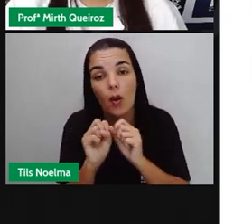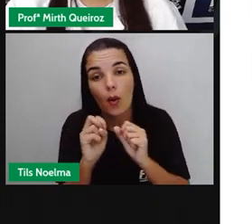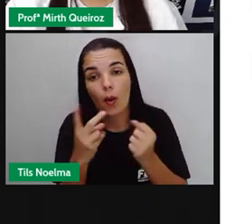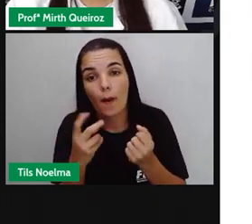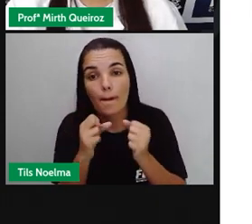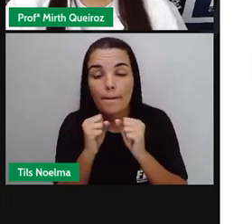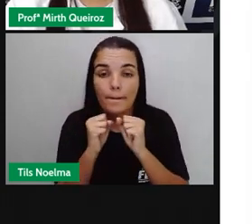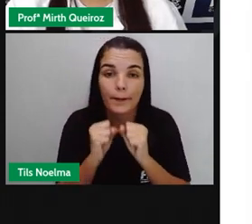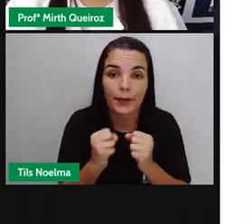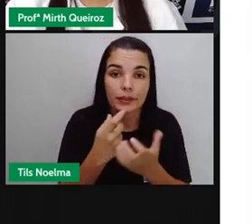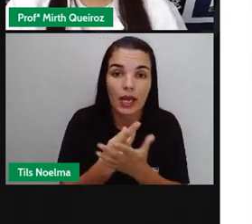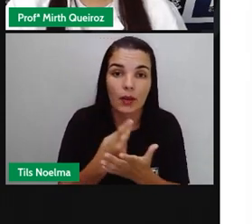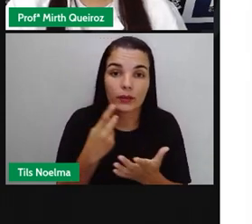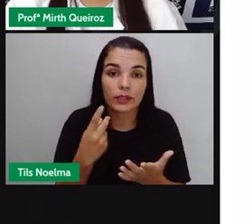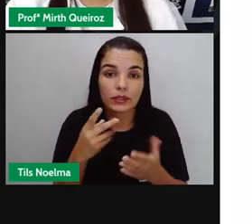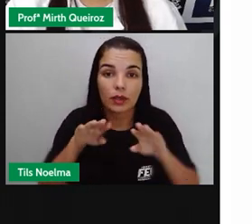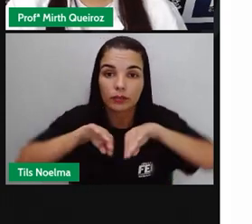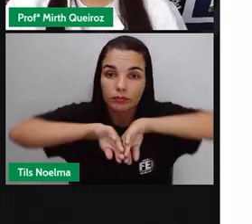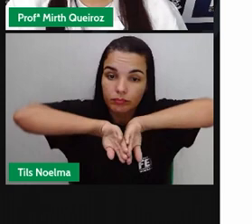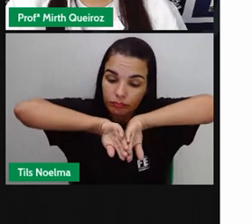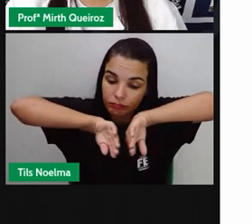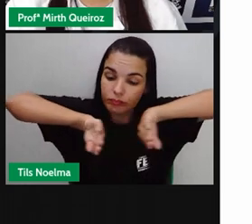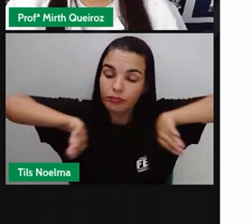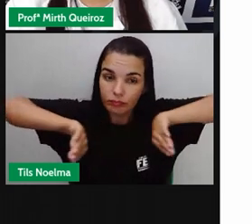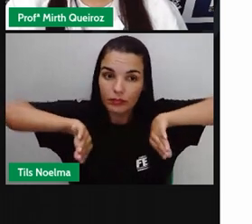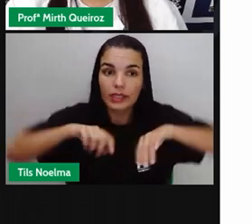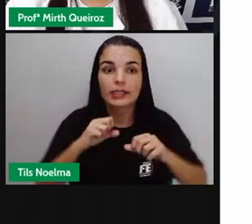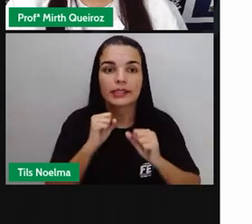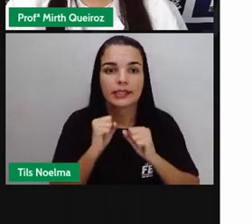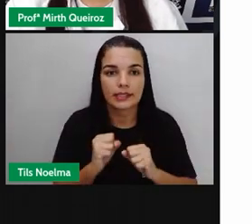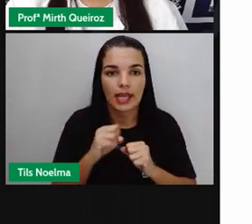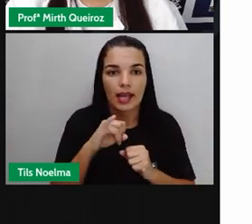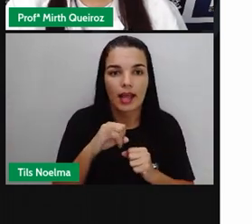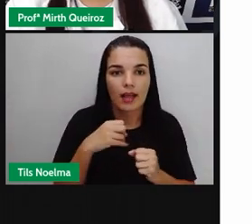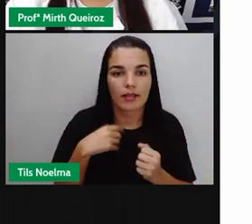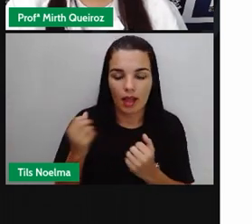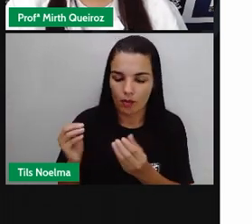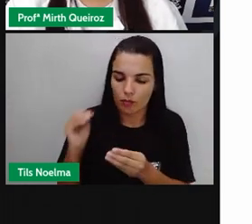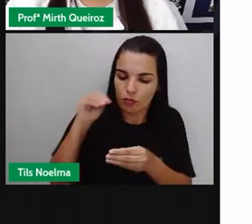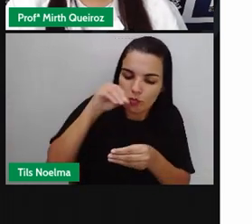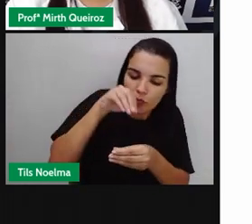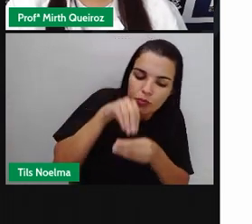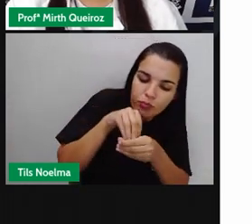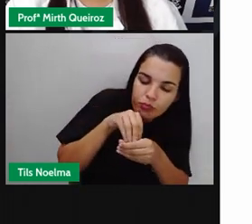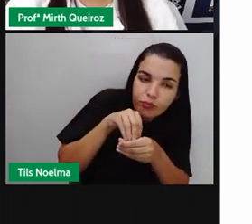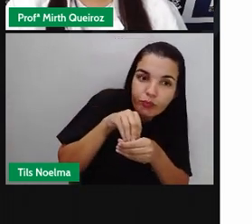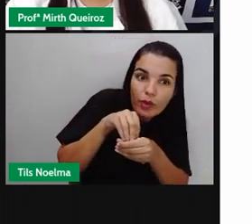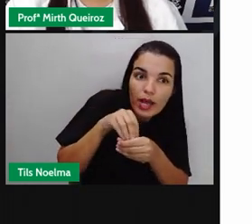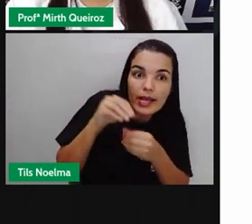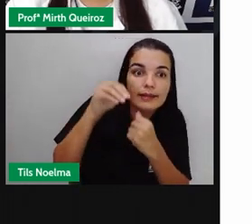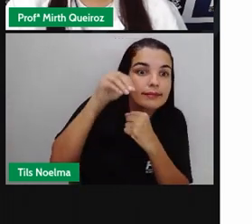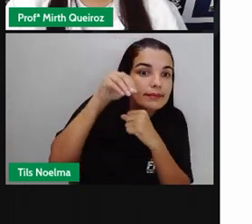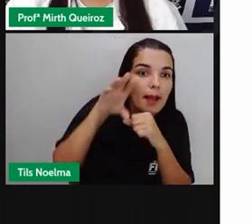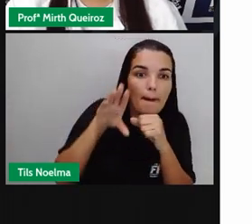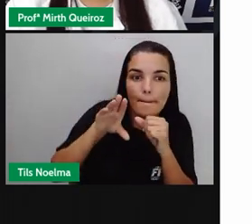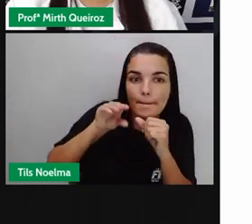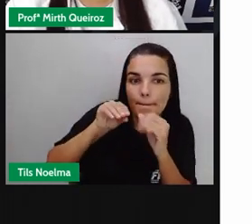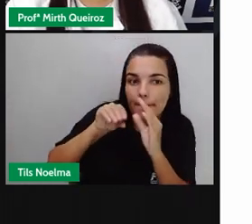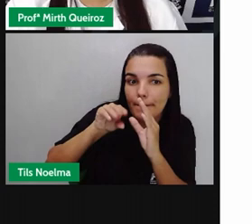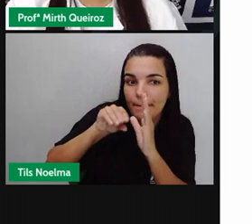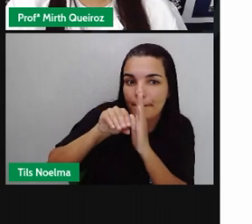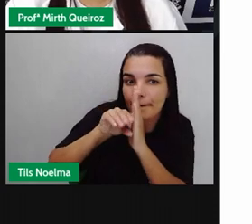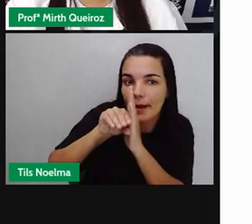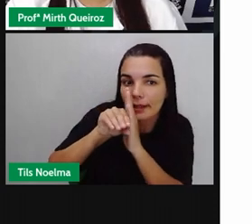acontecer a partir do processo de conjugação, que é quando uma deposita o material genético na outra, e depois